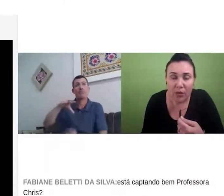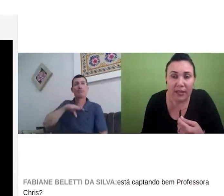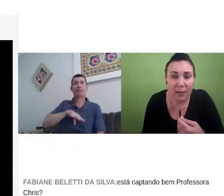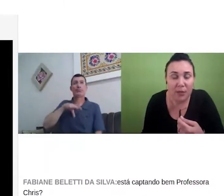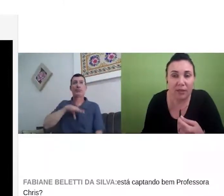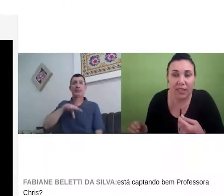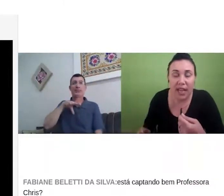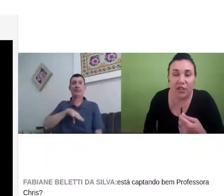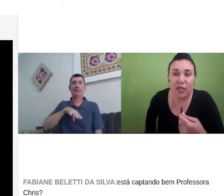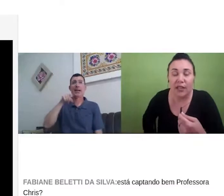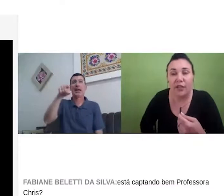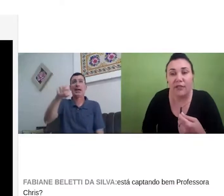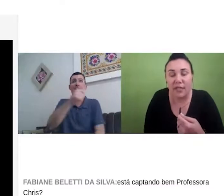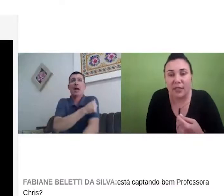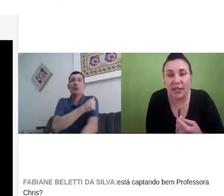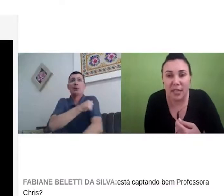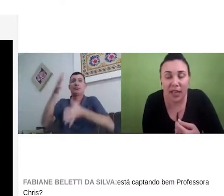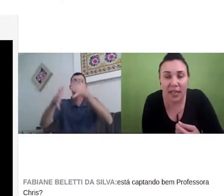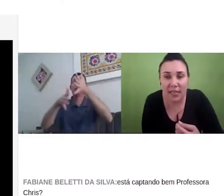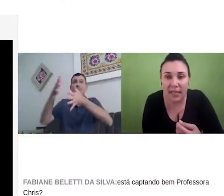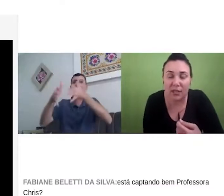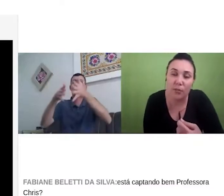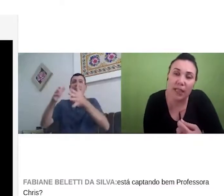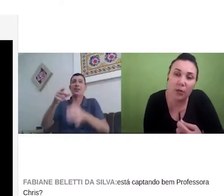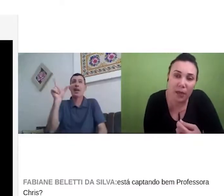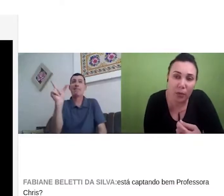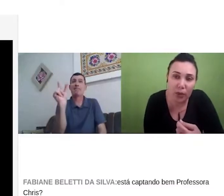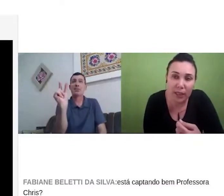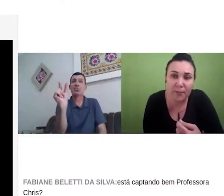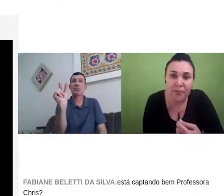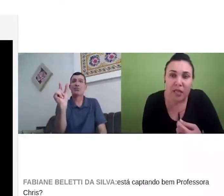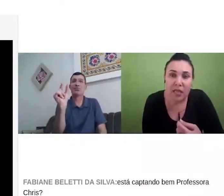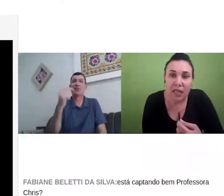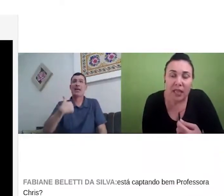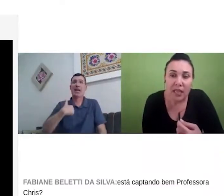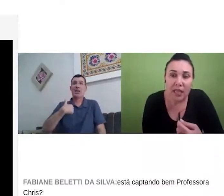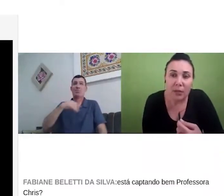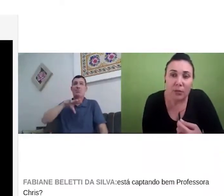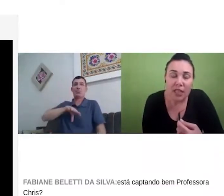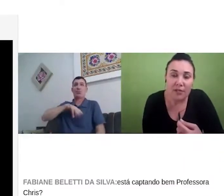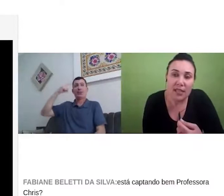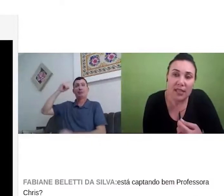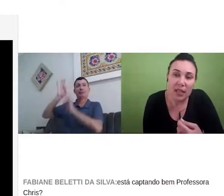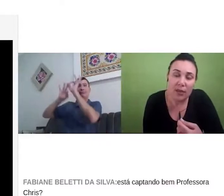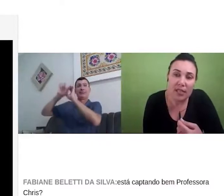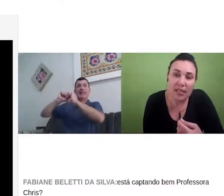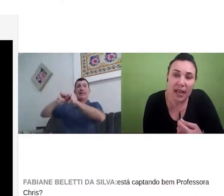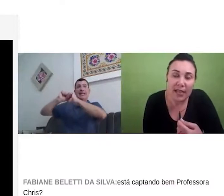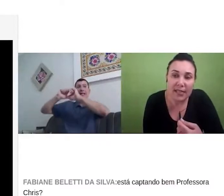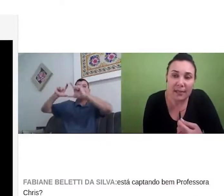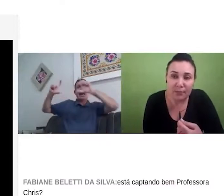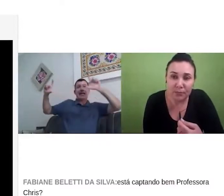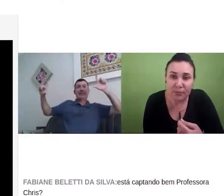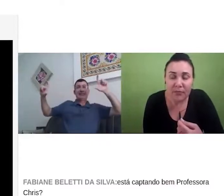O intérprete, na verdade, ele fica fazendo a diferença de uma língua para a outra. e muitas vezes a língua de